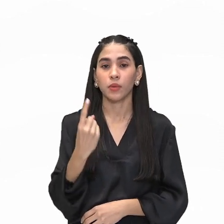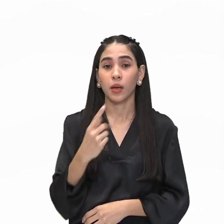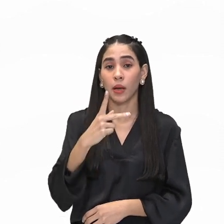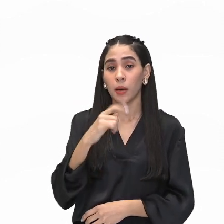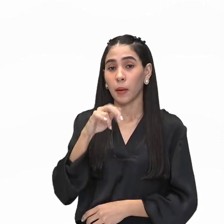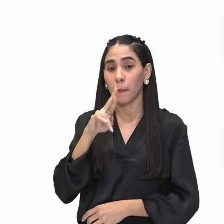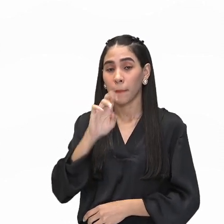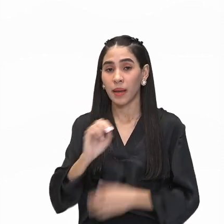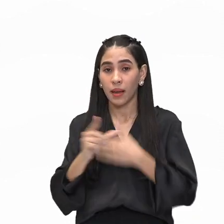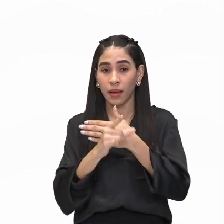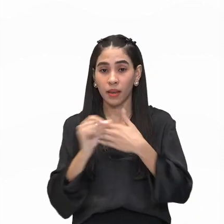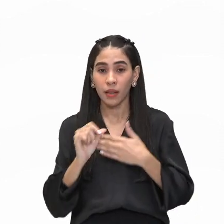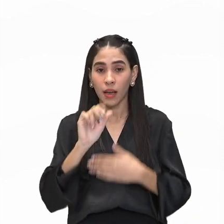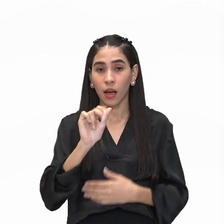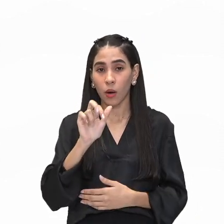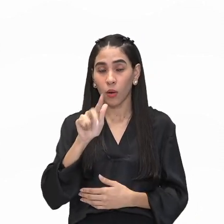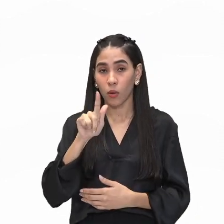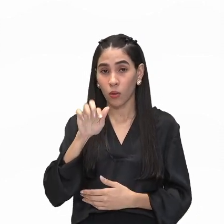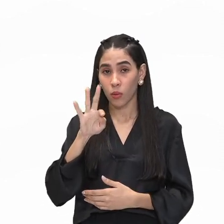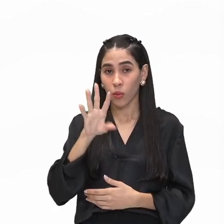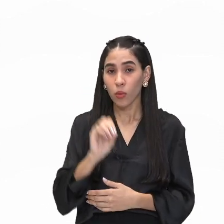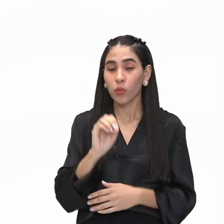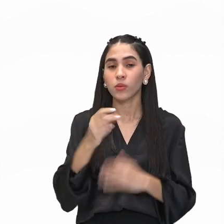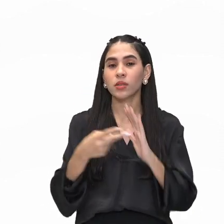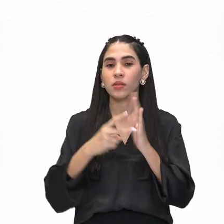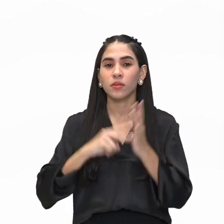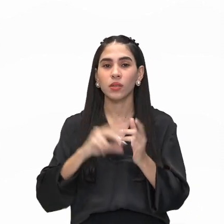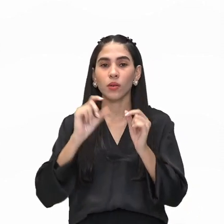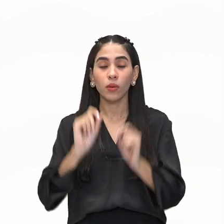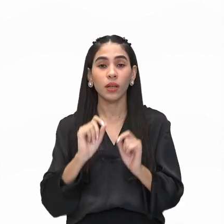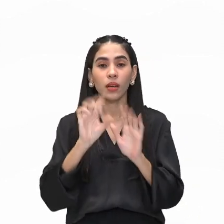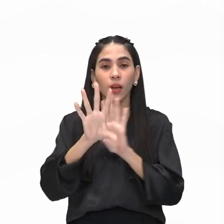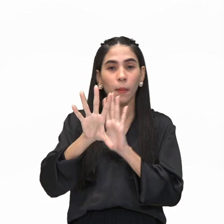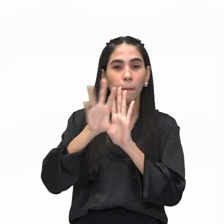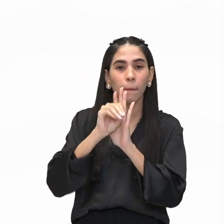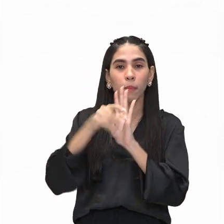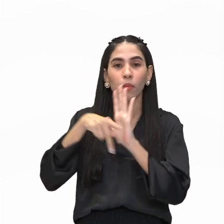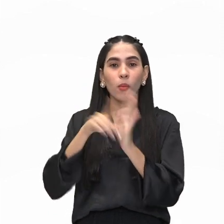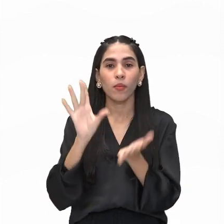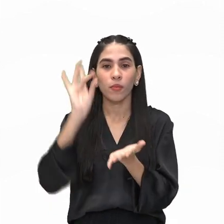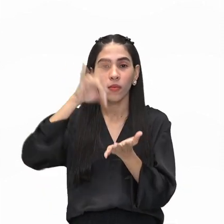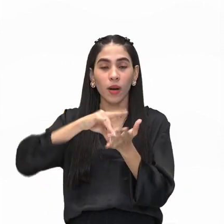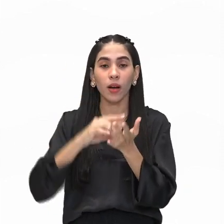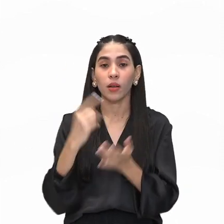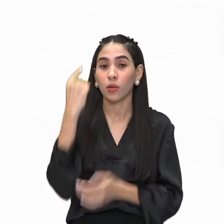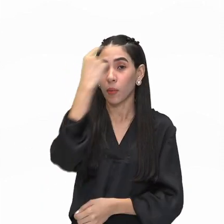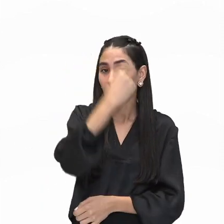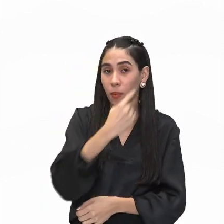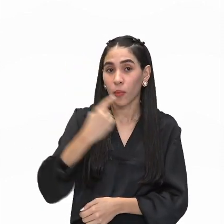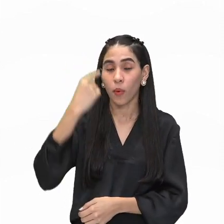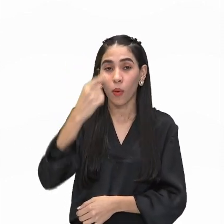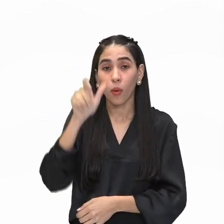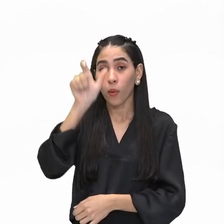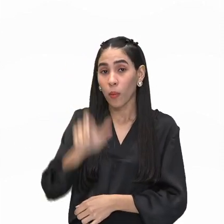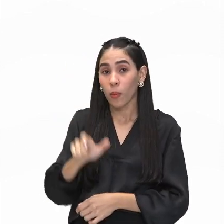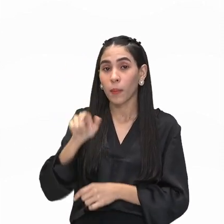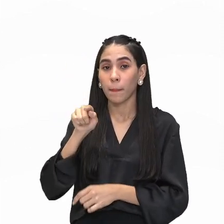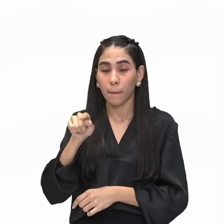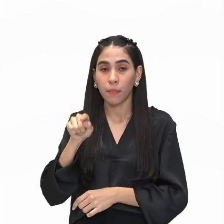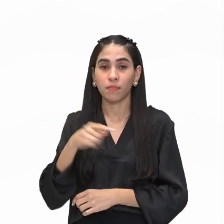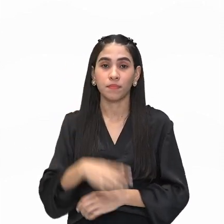Augusto Renoir. Ou seja, ele está retratando ali a realidade, o rosto de alguém. Então,